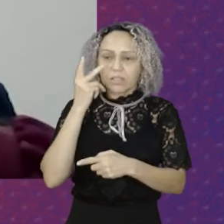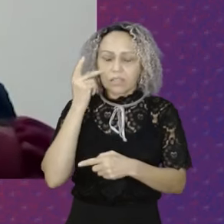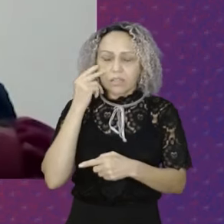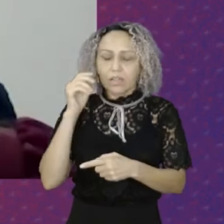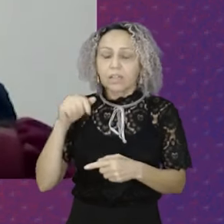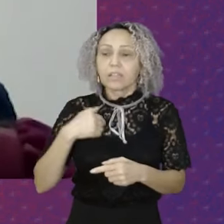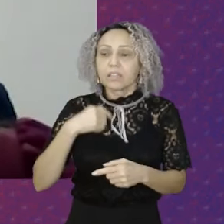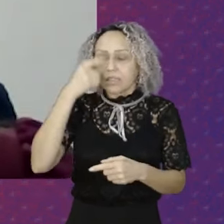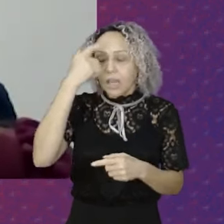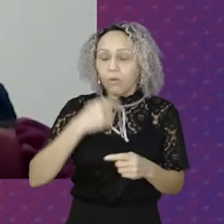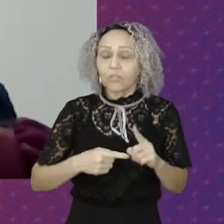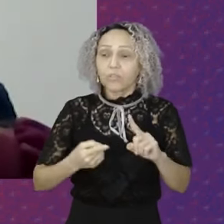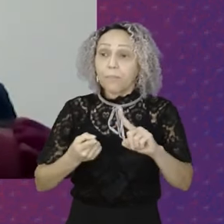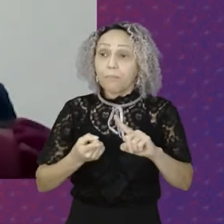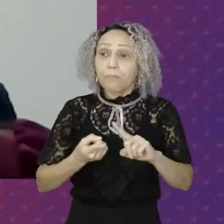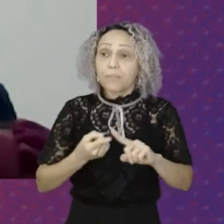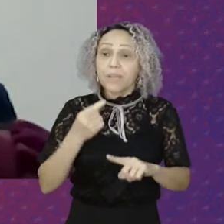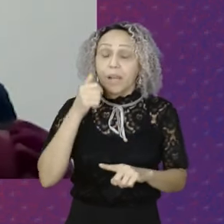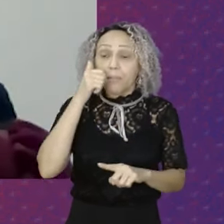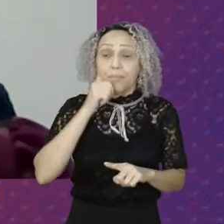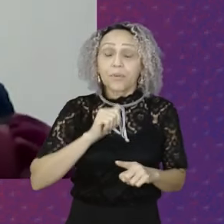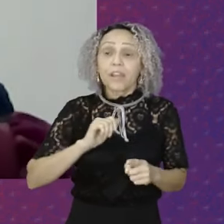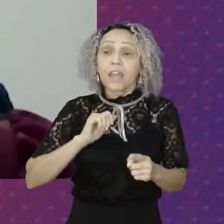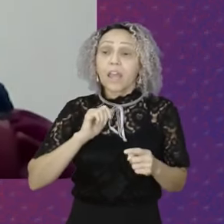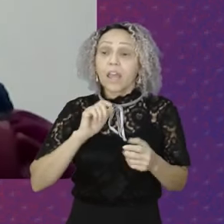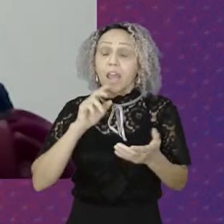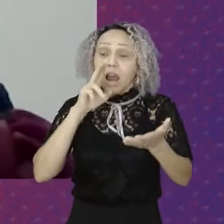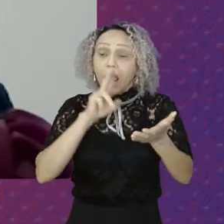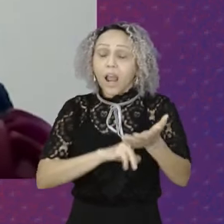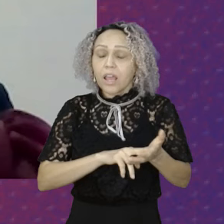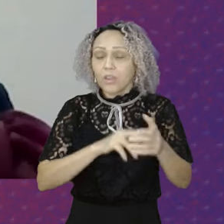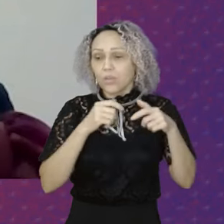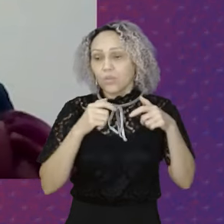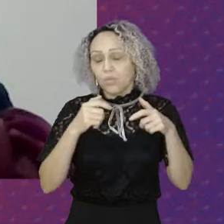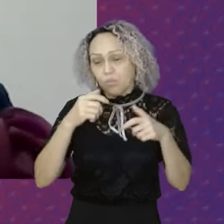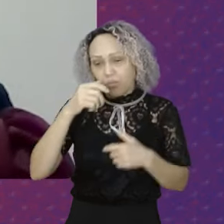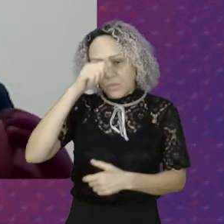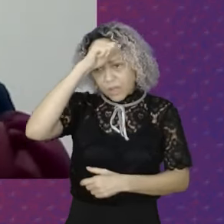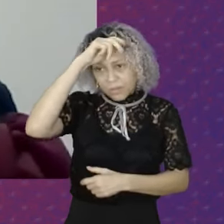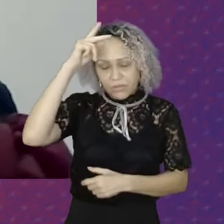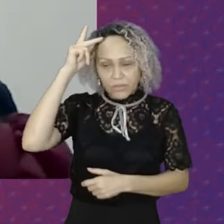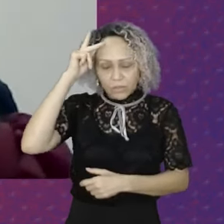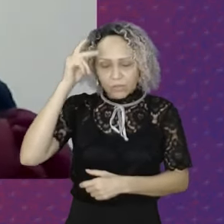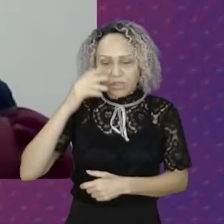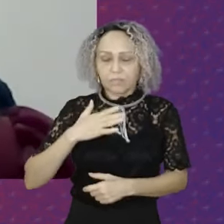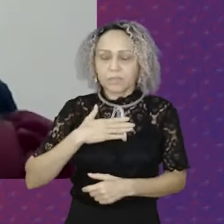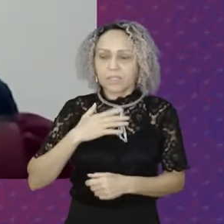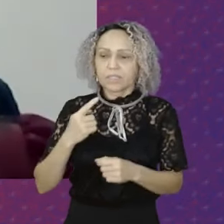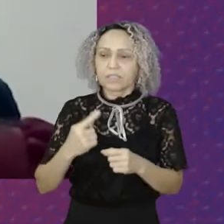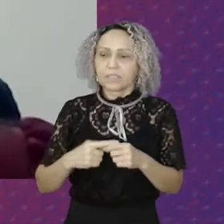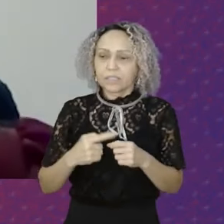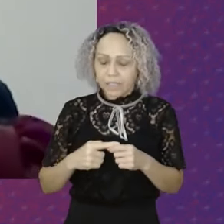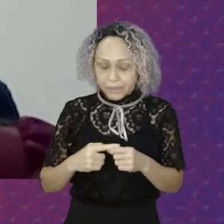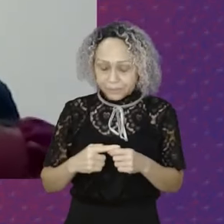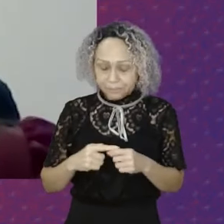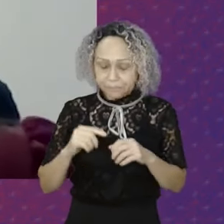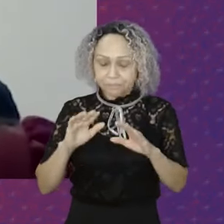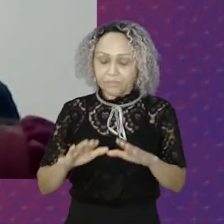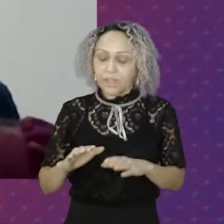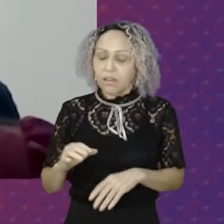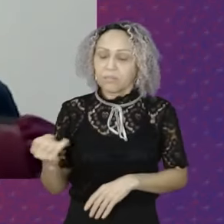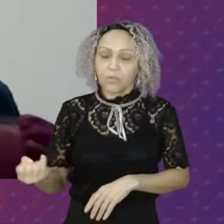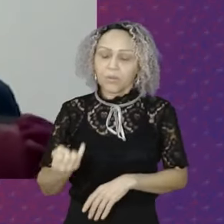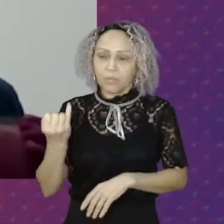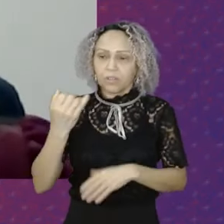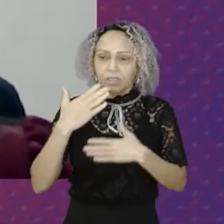A assumir o executivo da minha cidade Então Isso traz algo Muito importante para mim